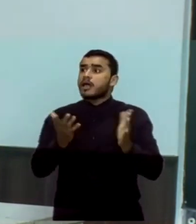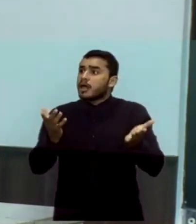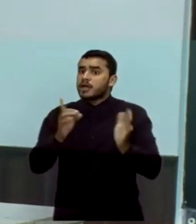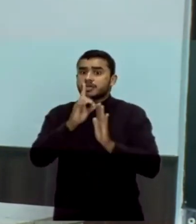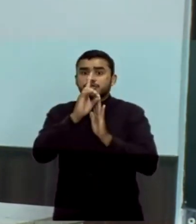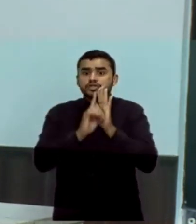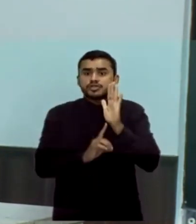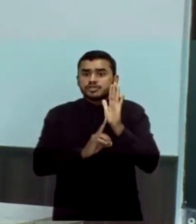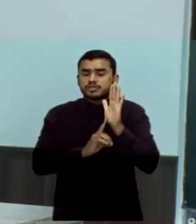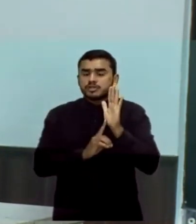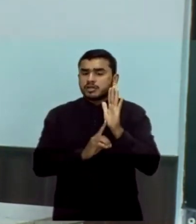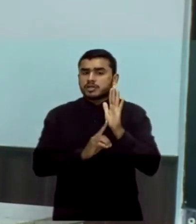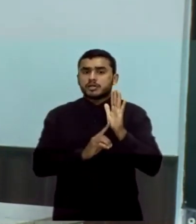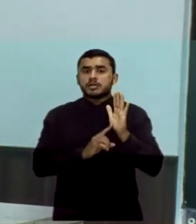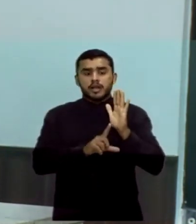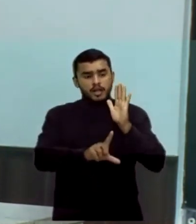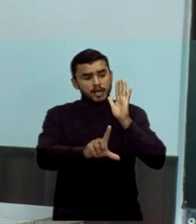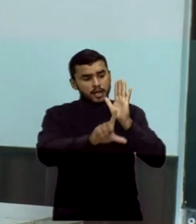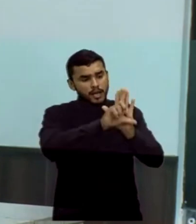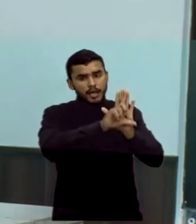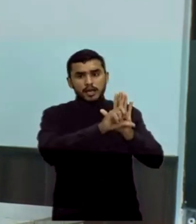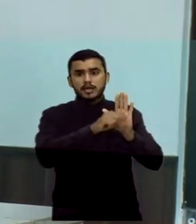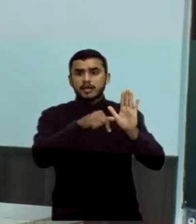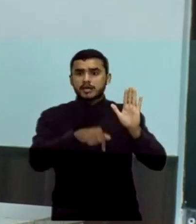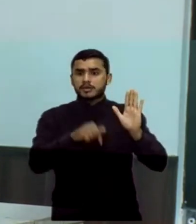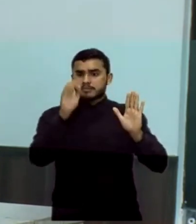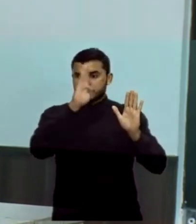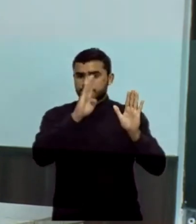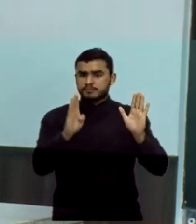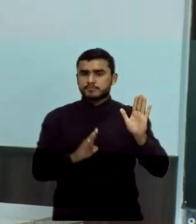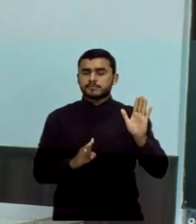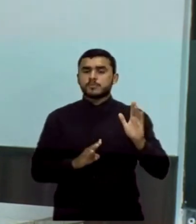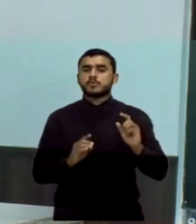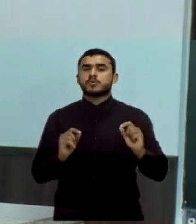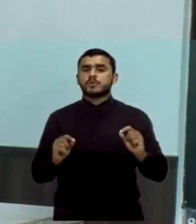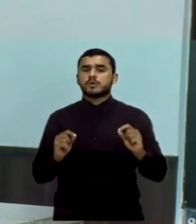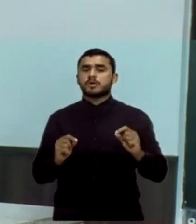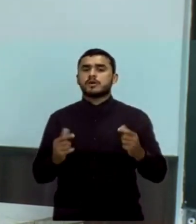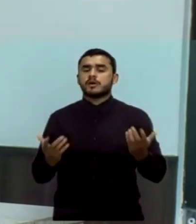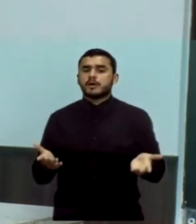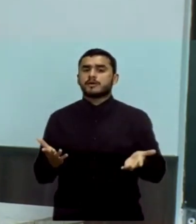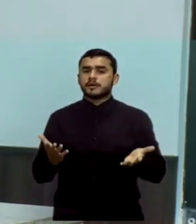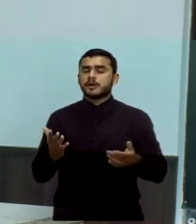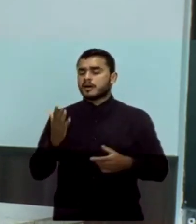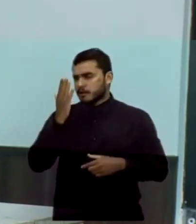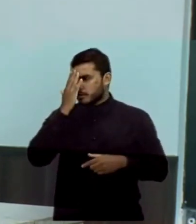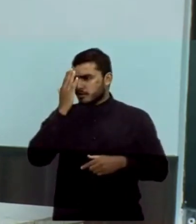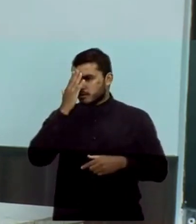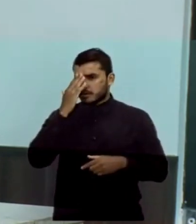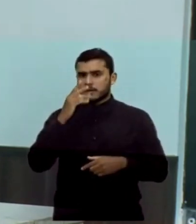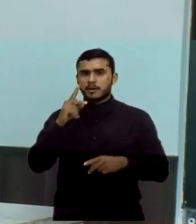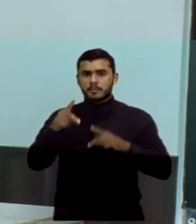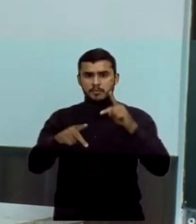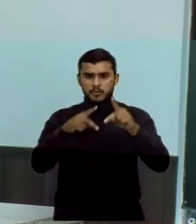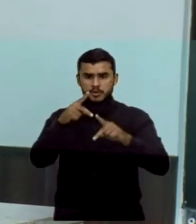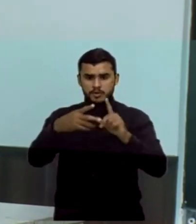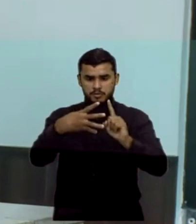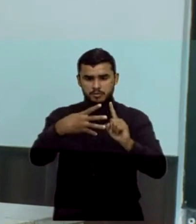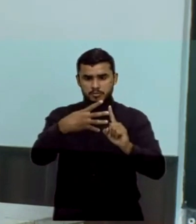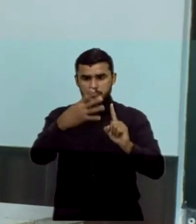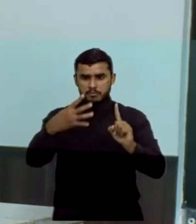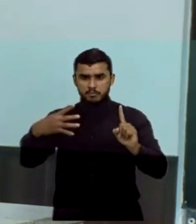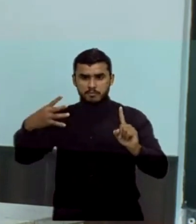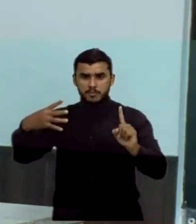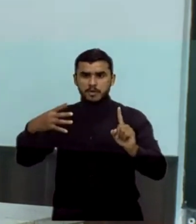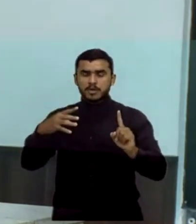na legislação brasileira e isso demonstra, sobretudo, que para a população LGBTQIA